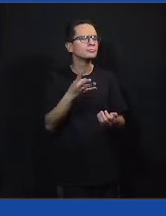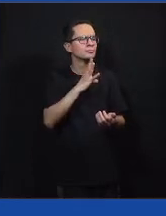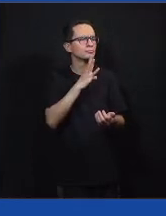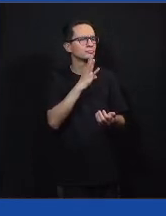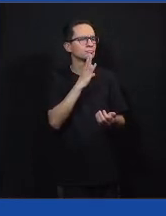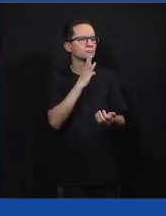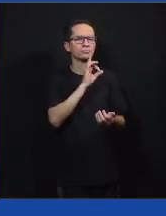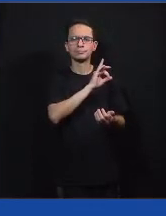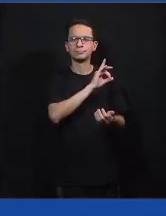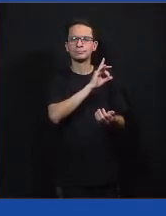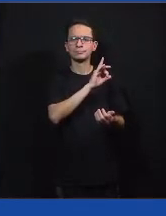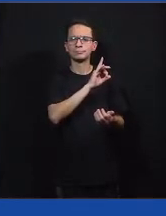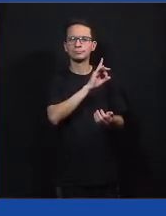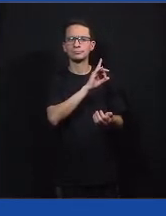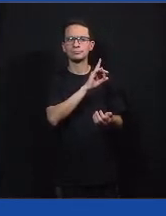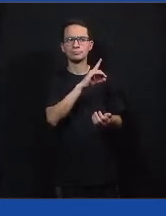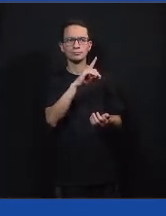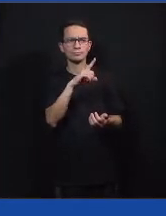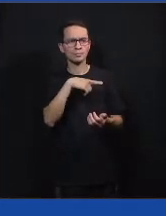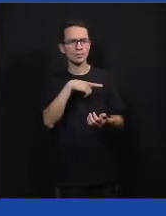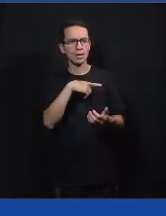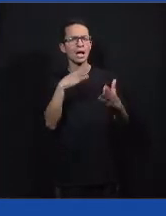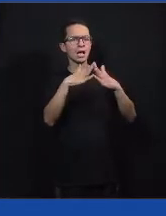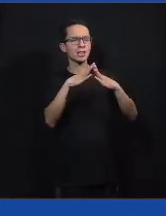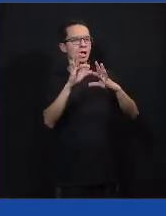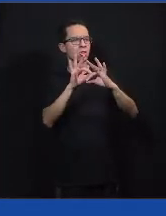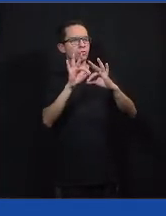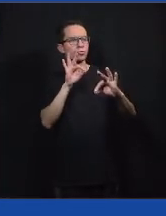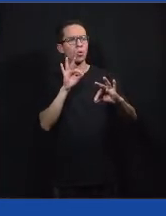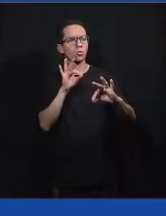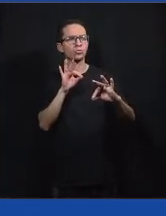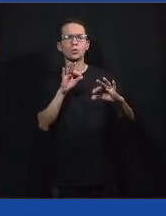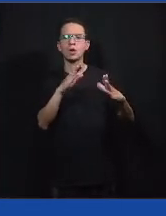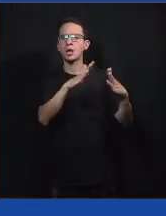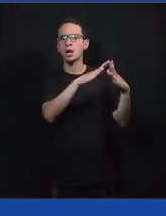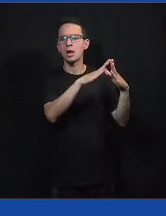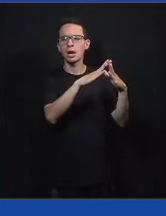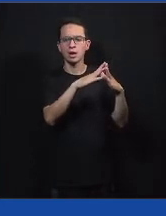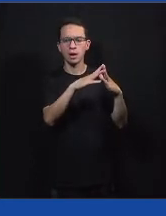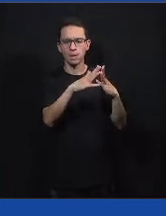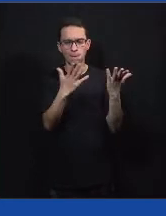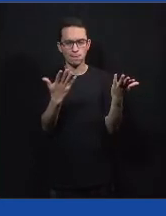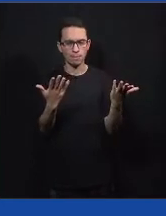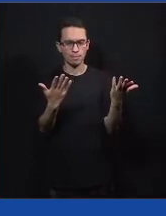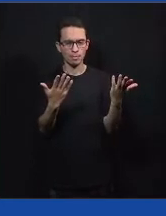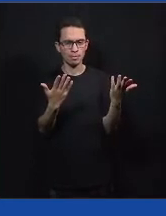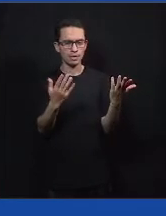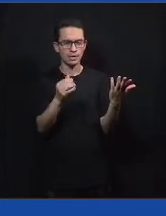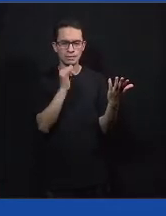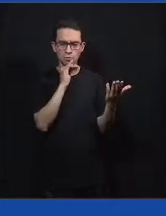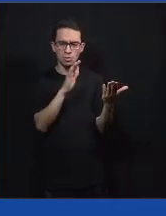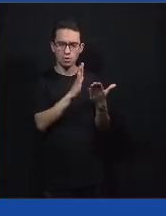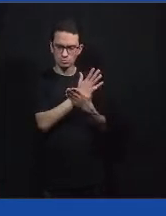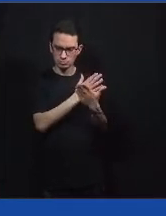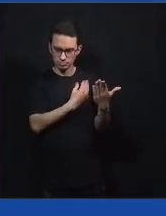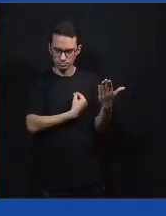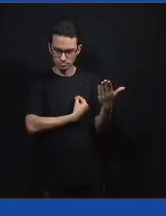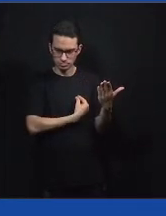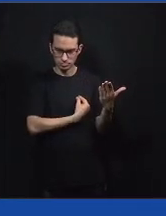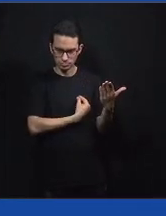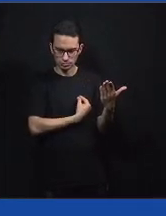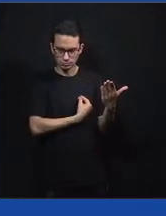periferia, conhecer do centro, outras realidades que eles não sabiam que existia e que o grupo proporcionou esse